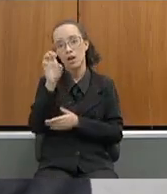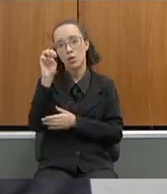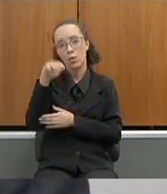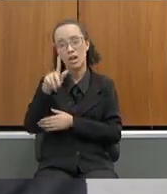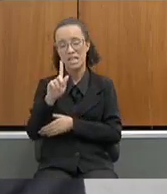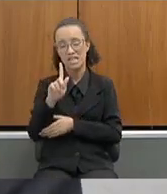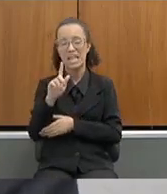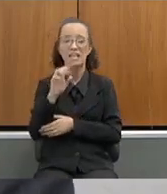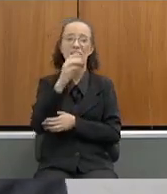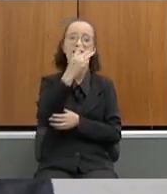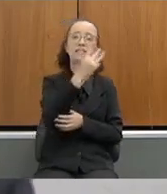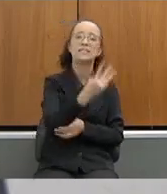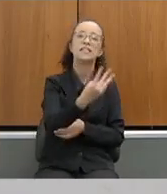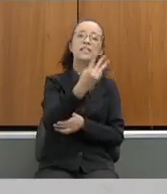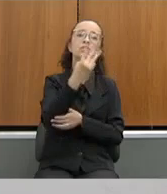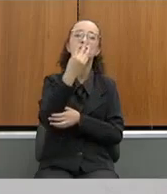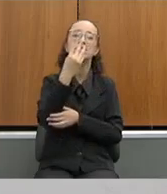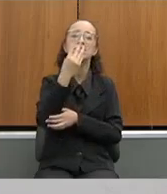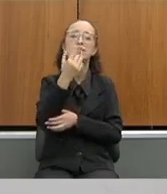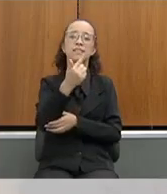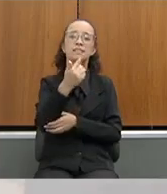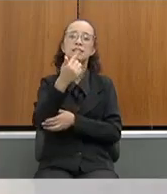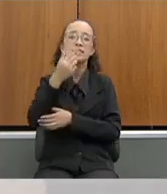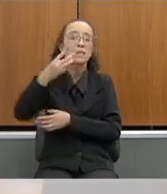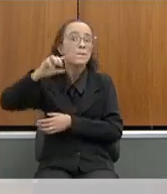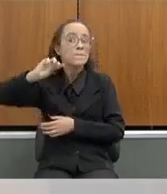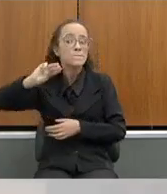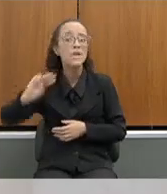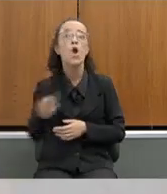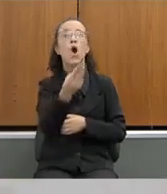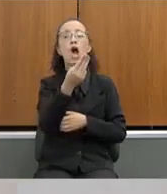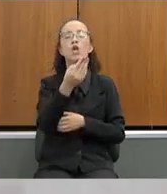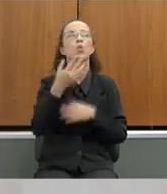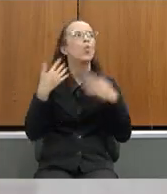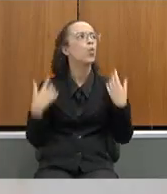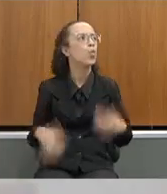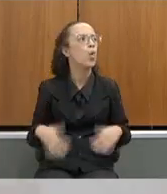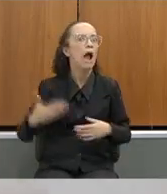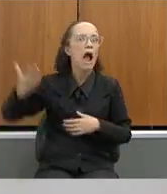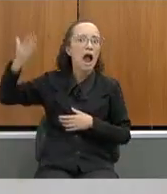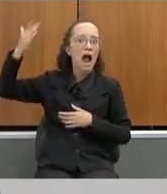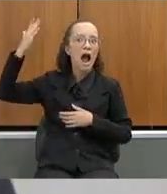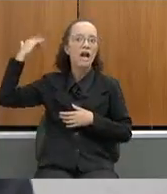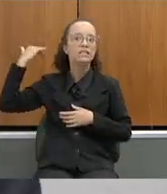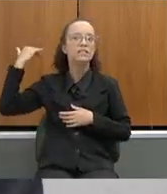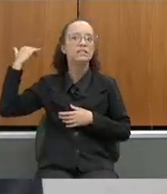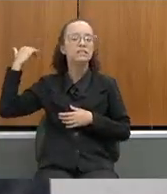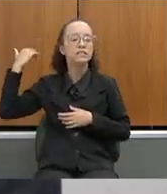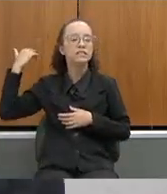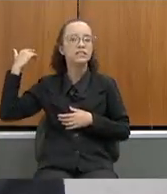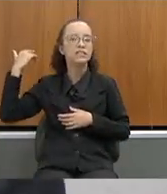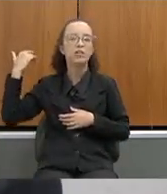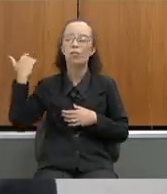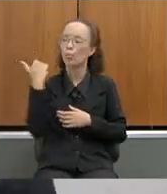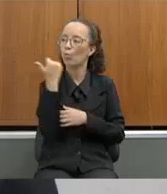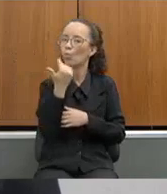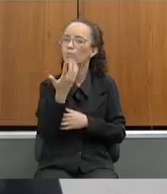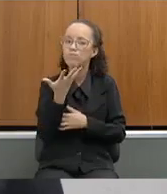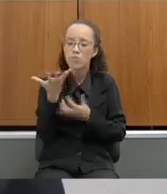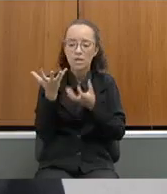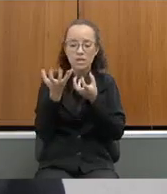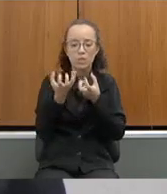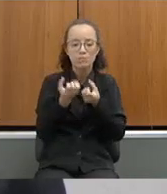373 milhões, nunca antes da história desse país teve um